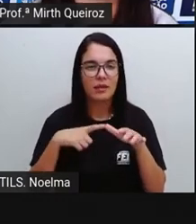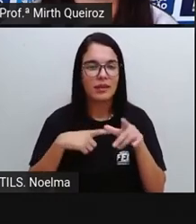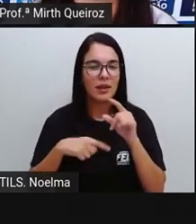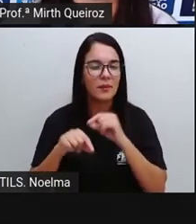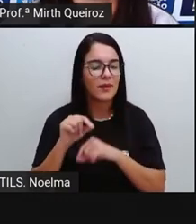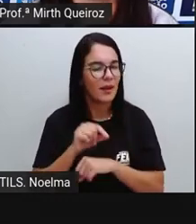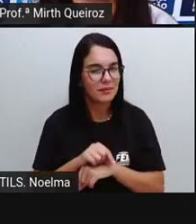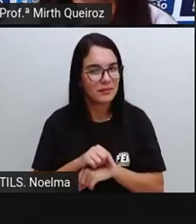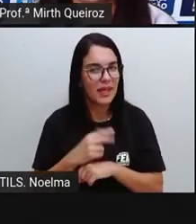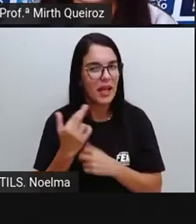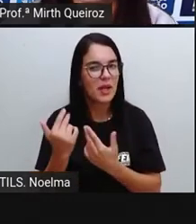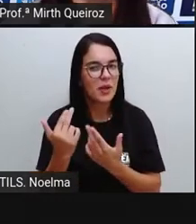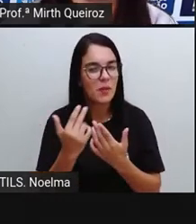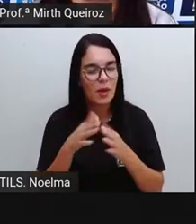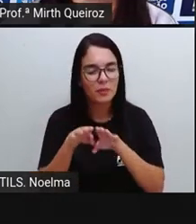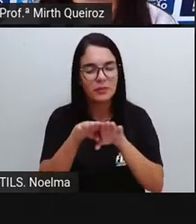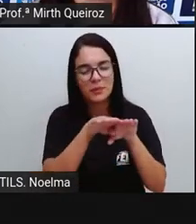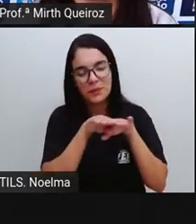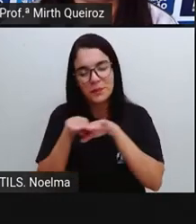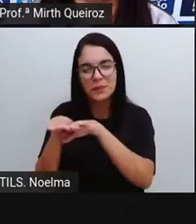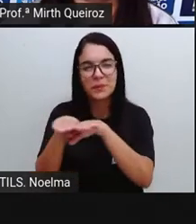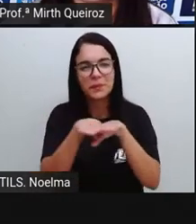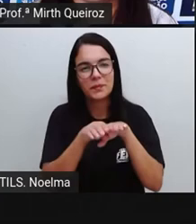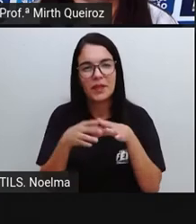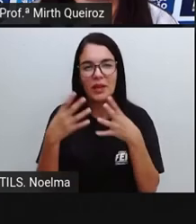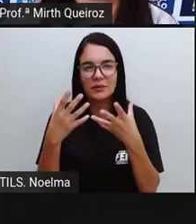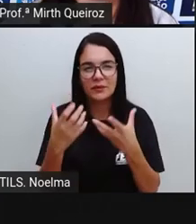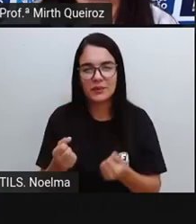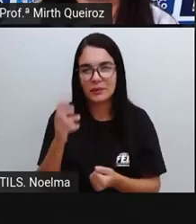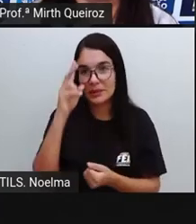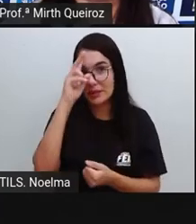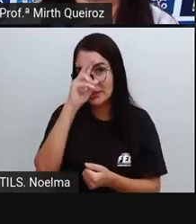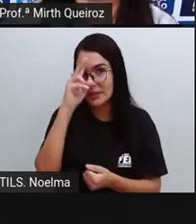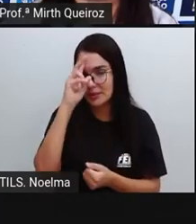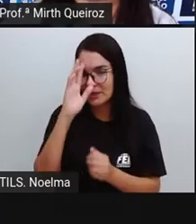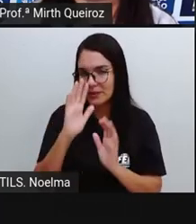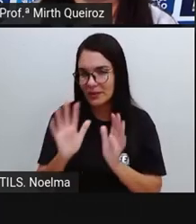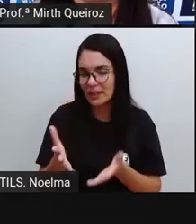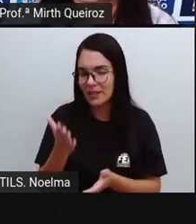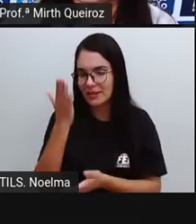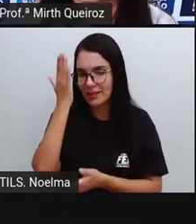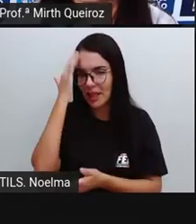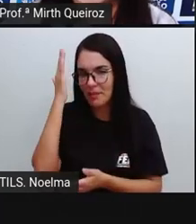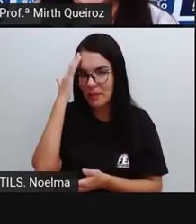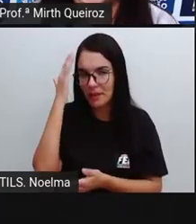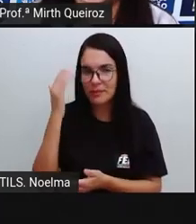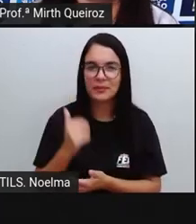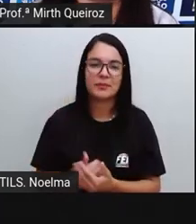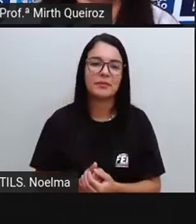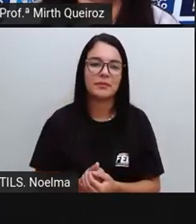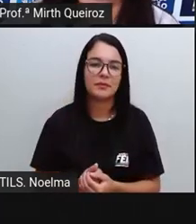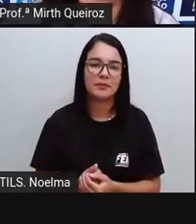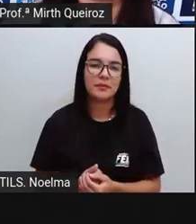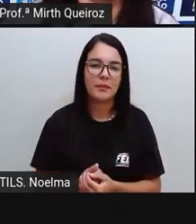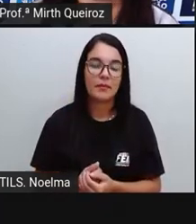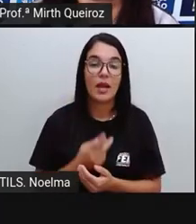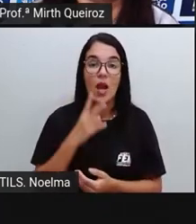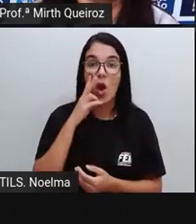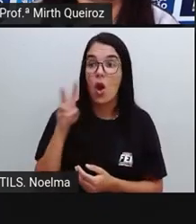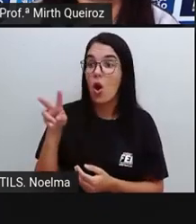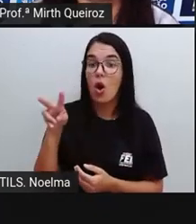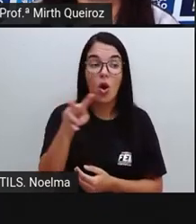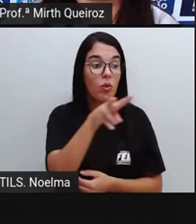simetria. Isso mesmo. Vamos relembrar o que já sabemos sobre simetrias? Olhe ao seu